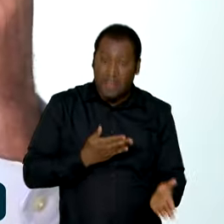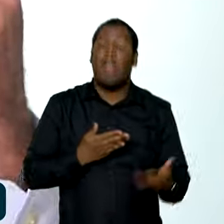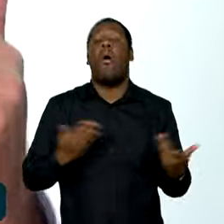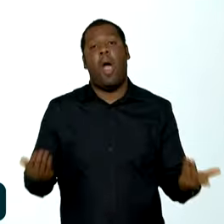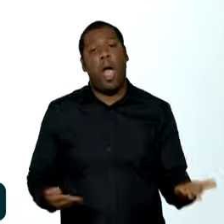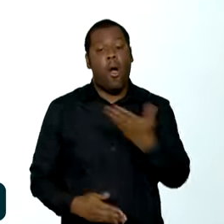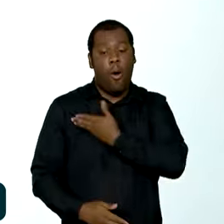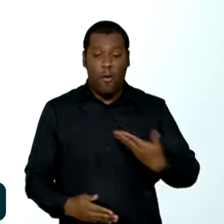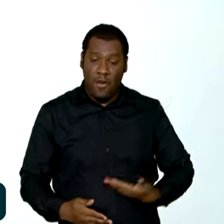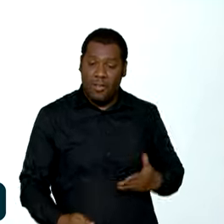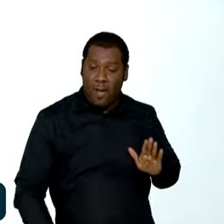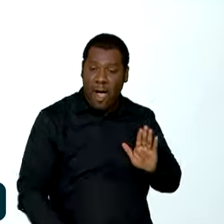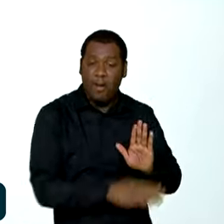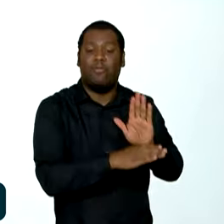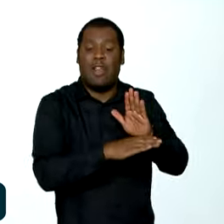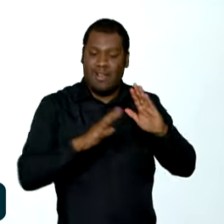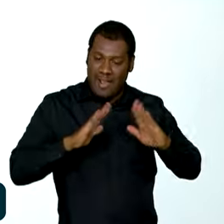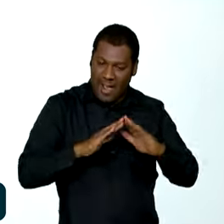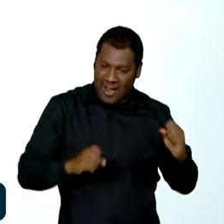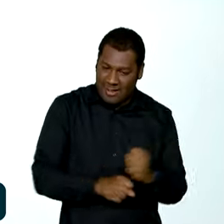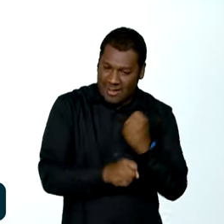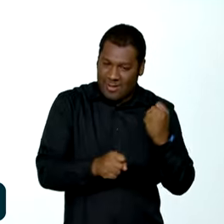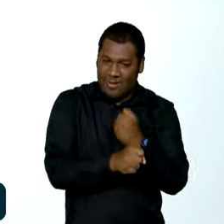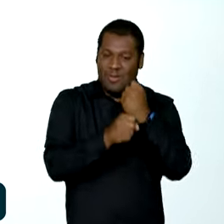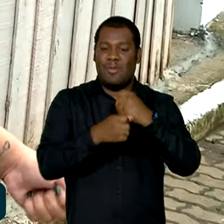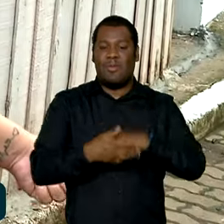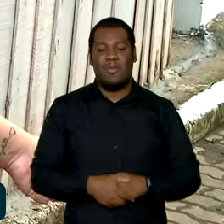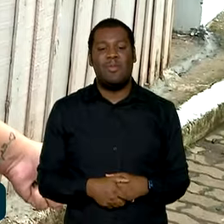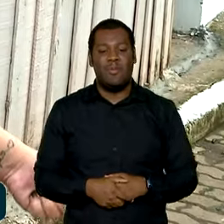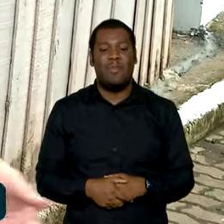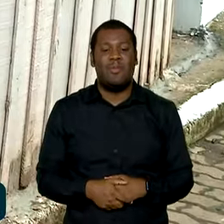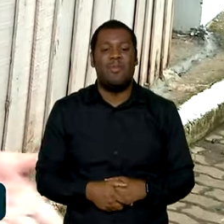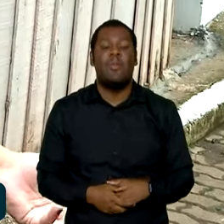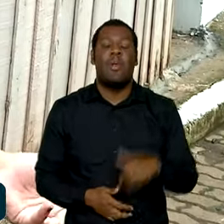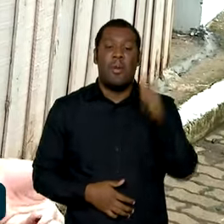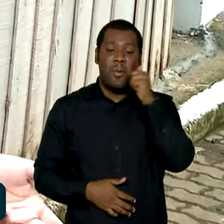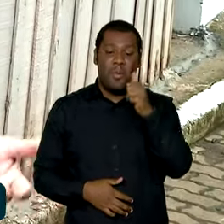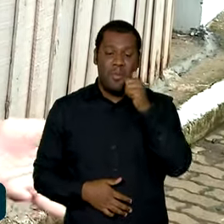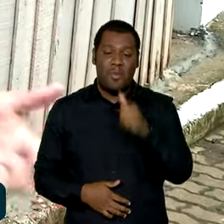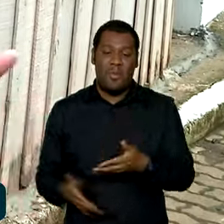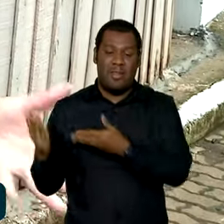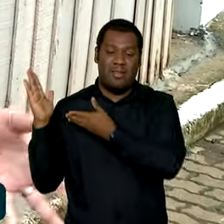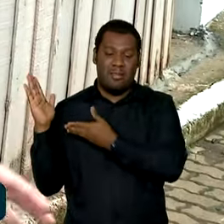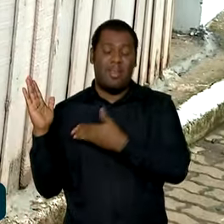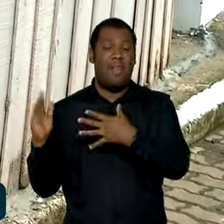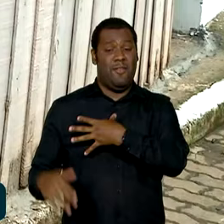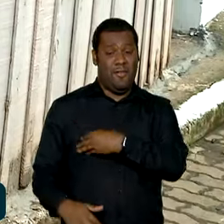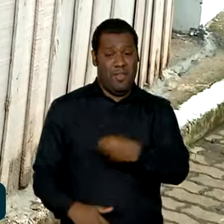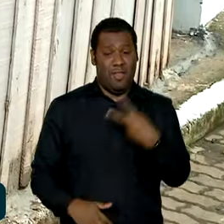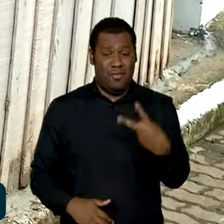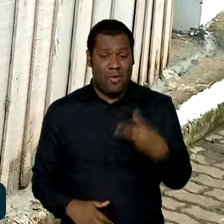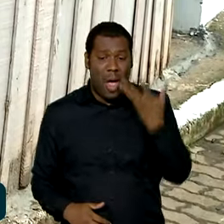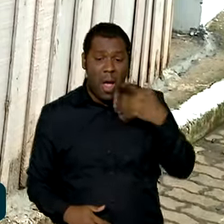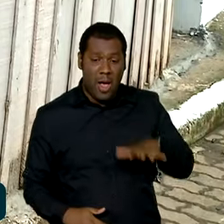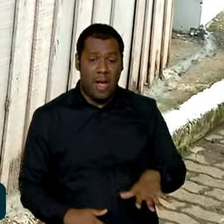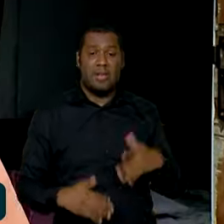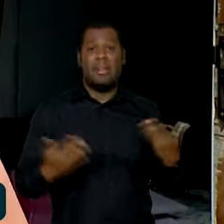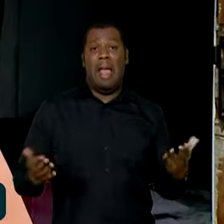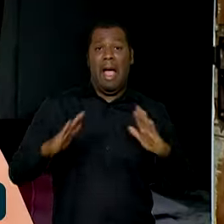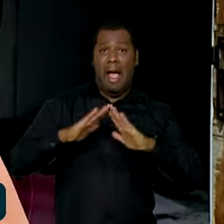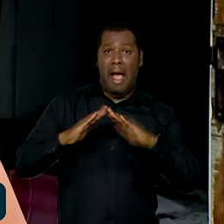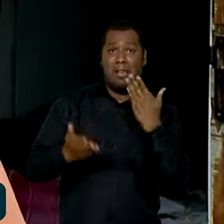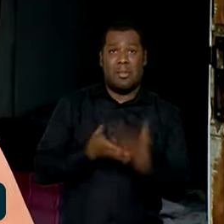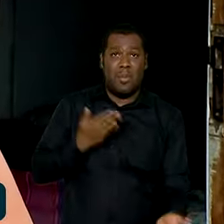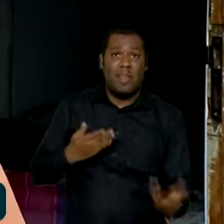possibilidade de reconstruí-las com o apoio do governo do presidente Lula. A Michele tem dois filhos pequenos. Perdeu tudo na enchente.